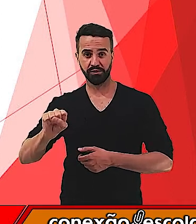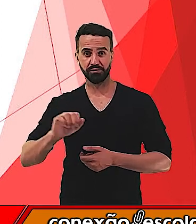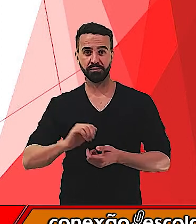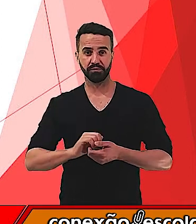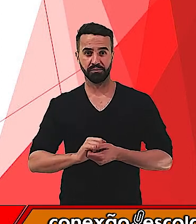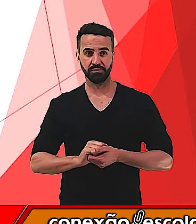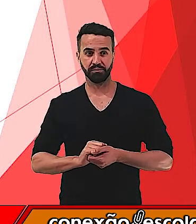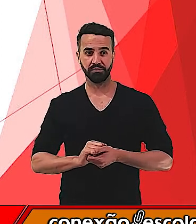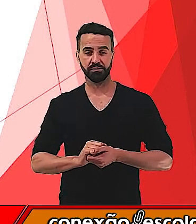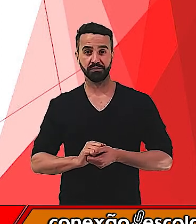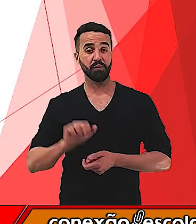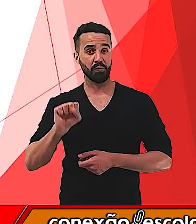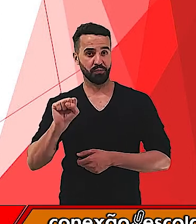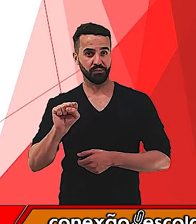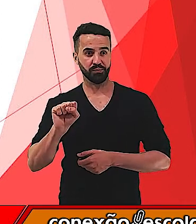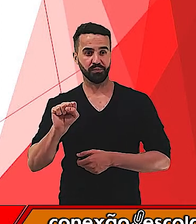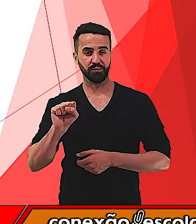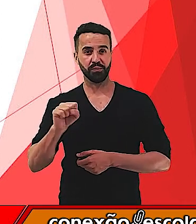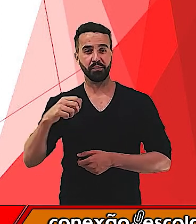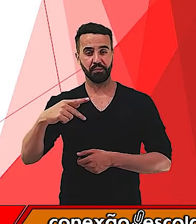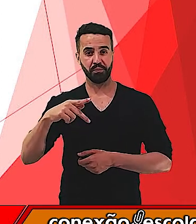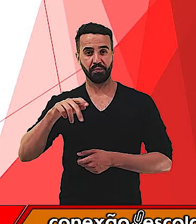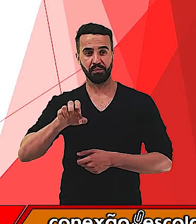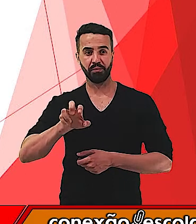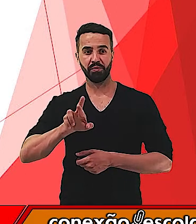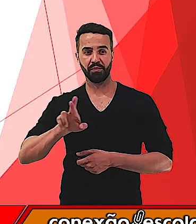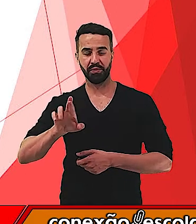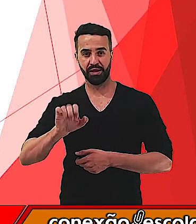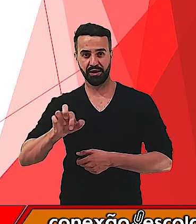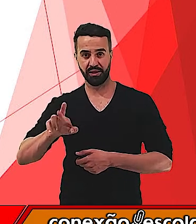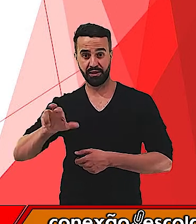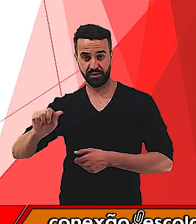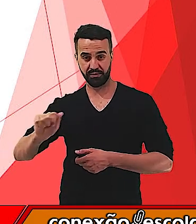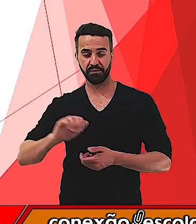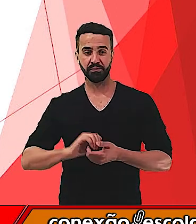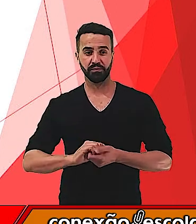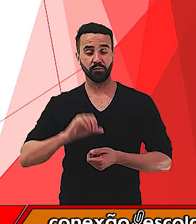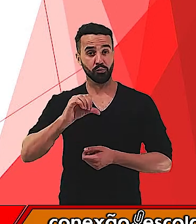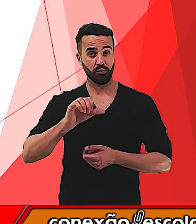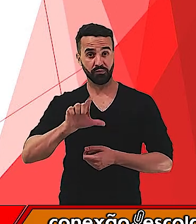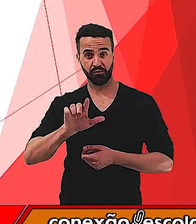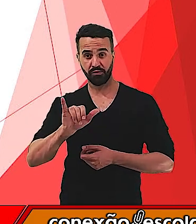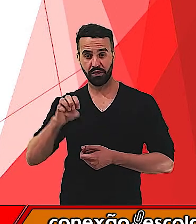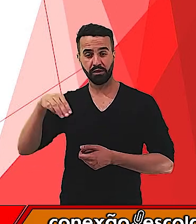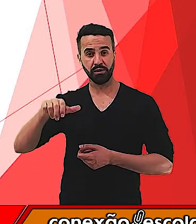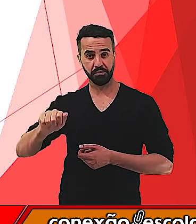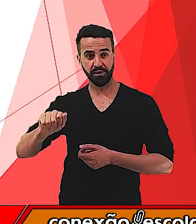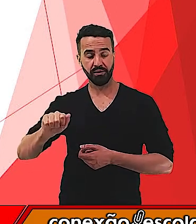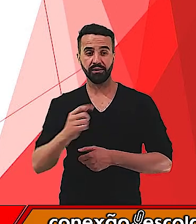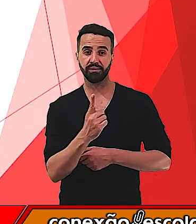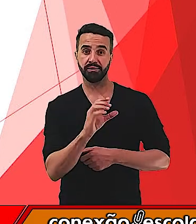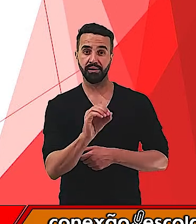O que é que o próximo? Oito, Pereira, nove, Lima, dez,